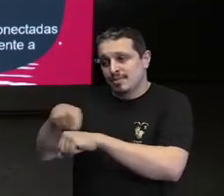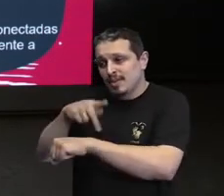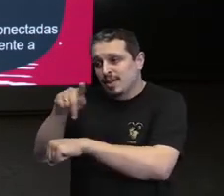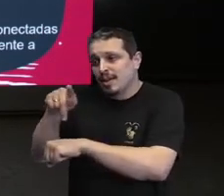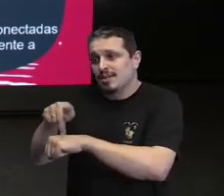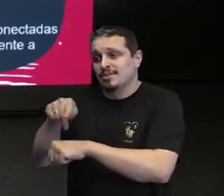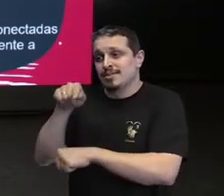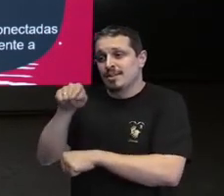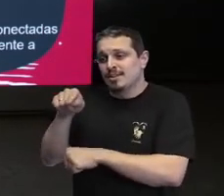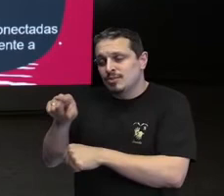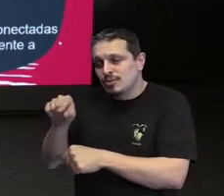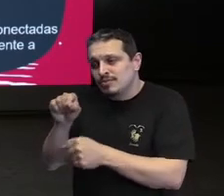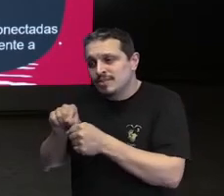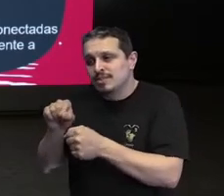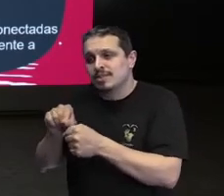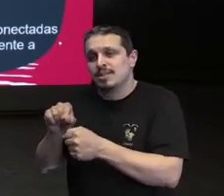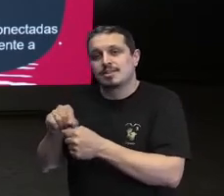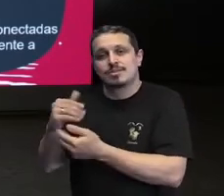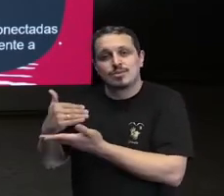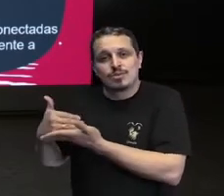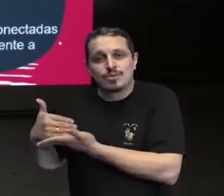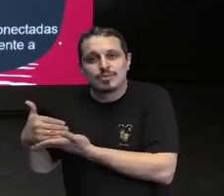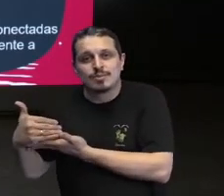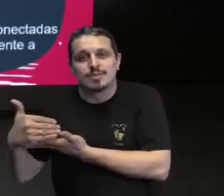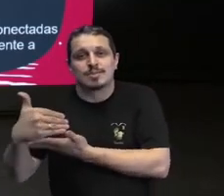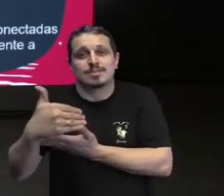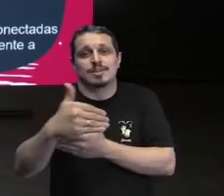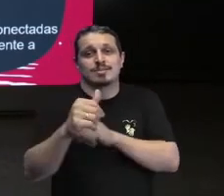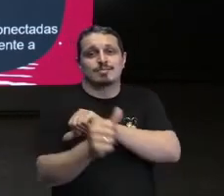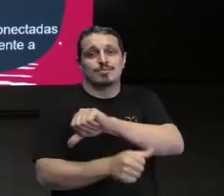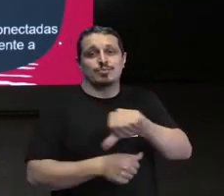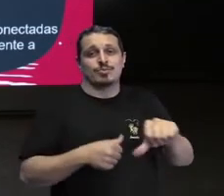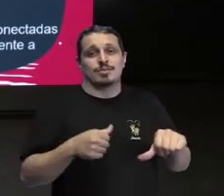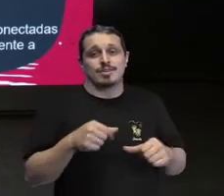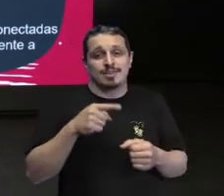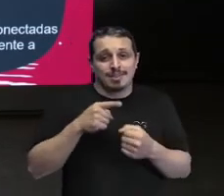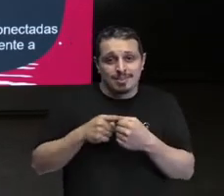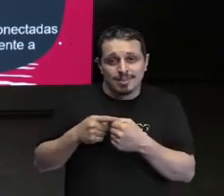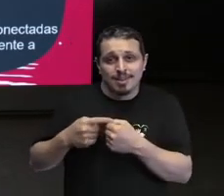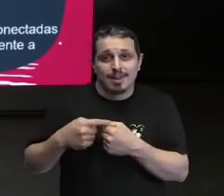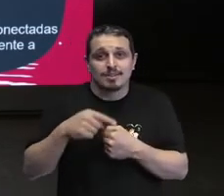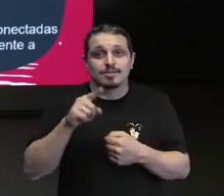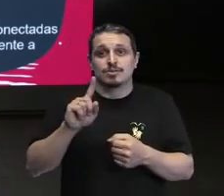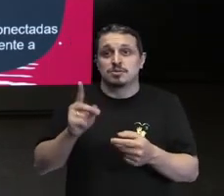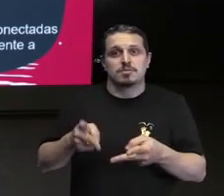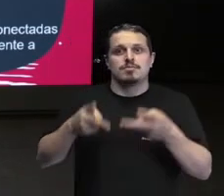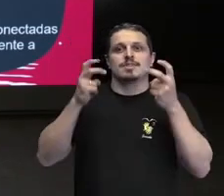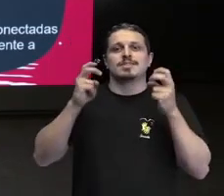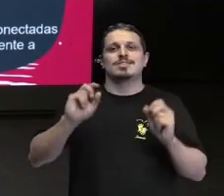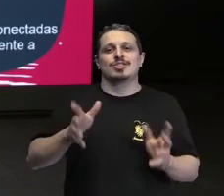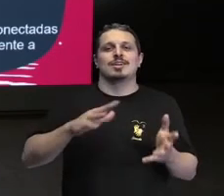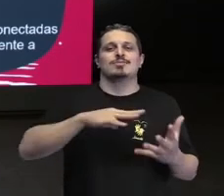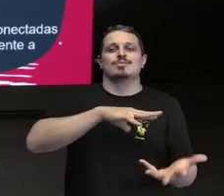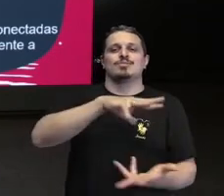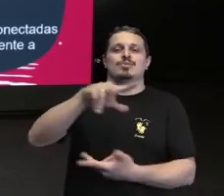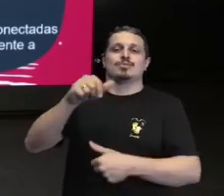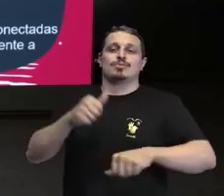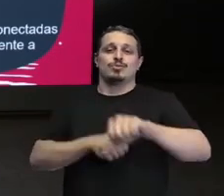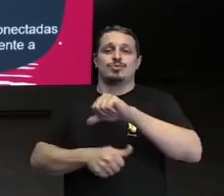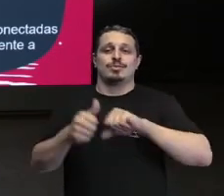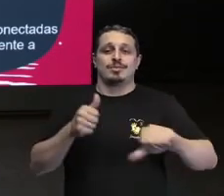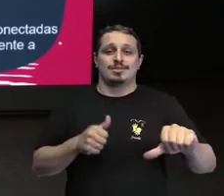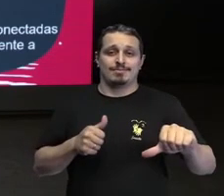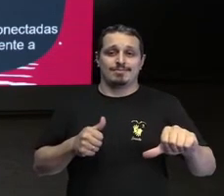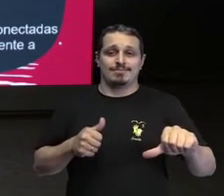diferença na sua cidade e assim você está transformando o mundo e carregando a organização que você trabalha junto né